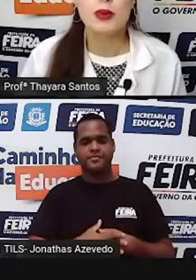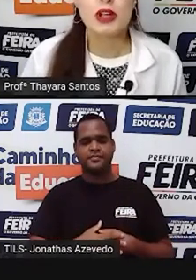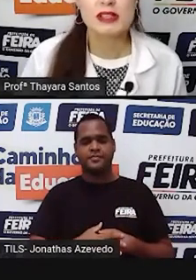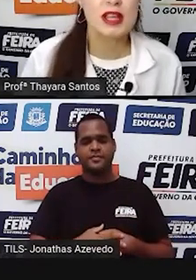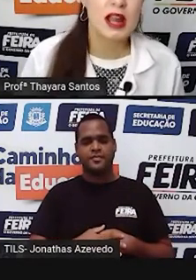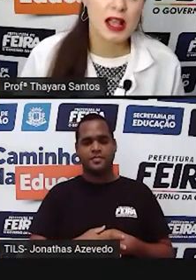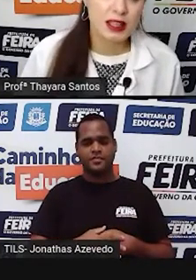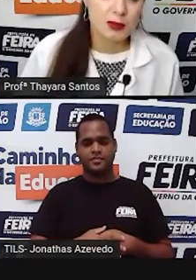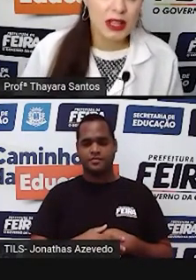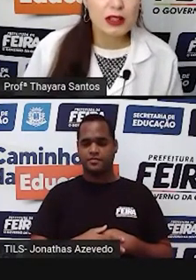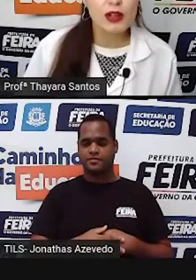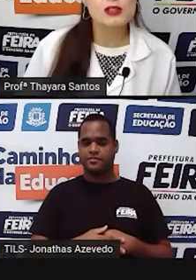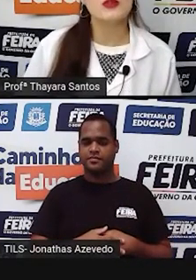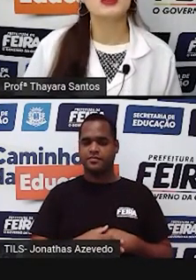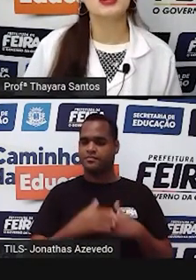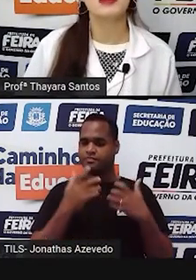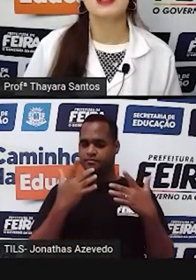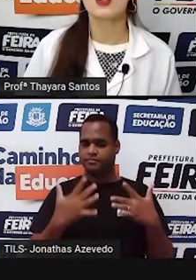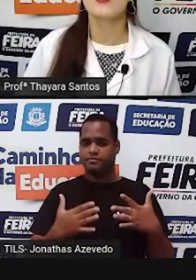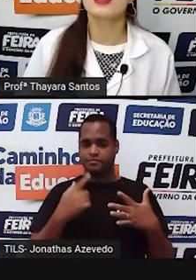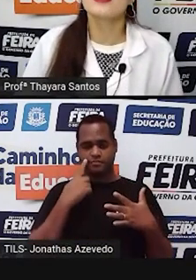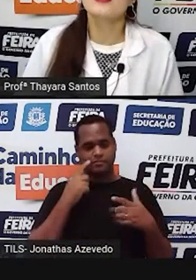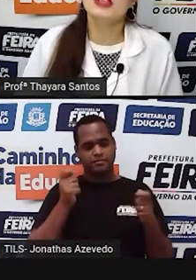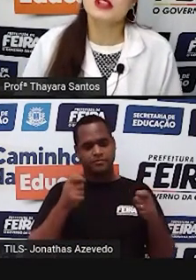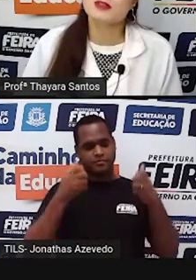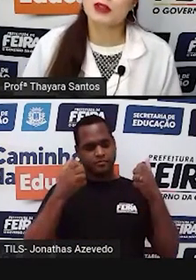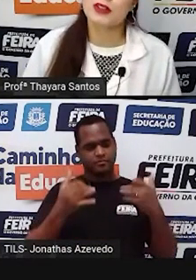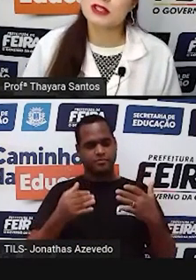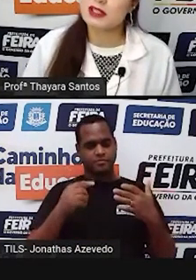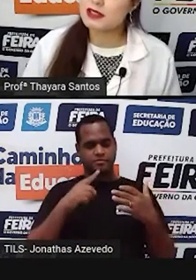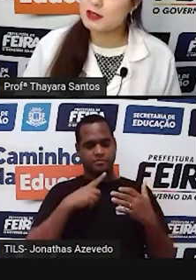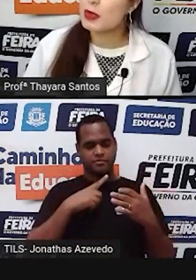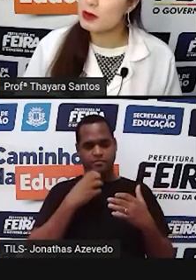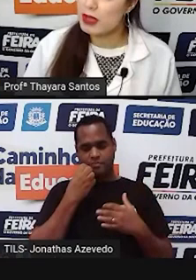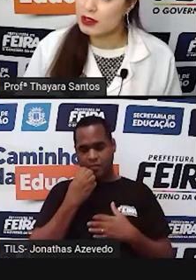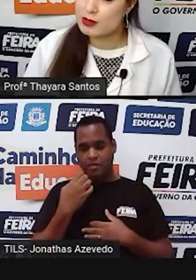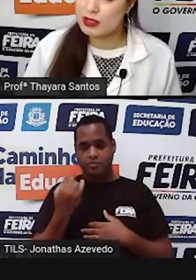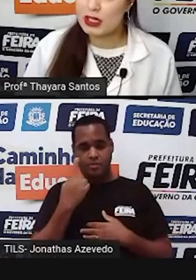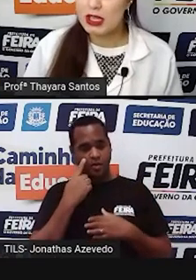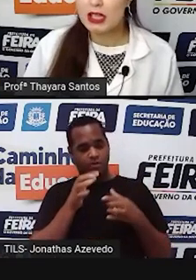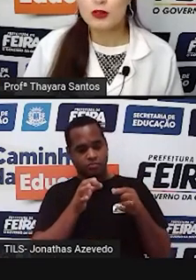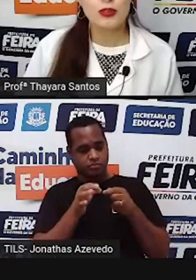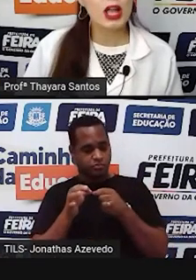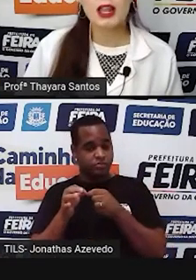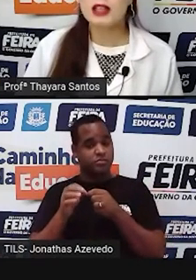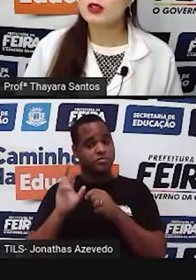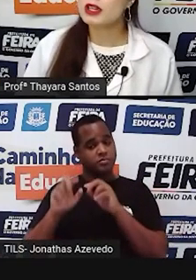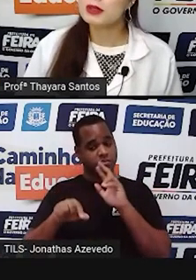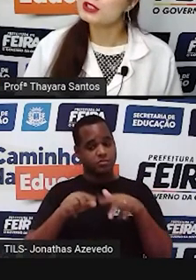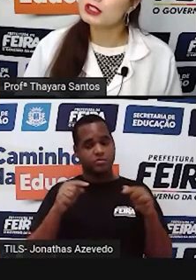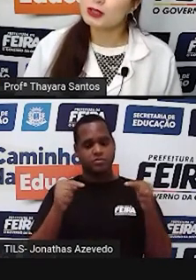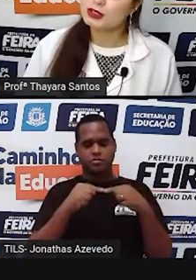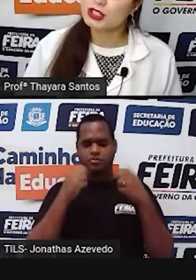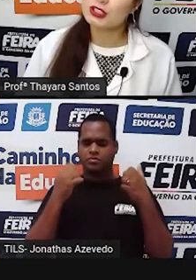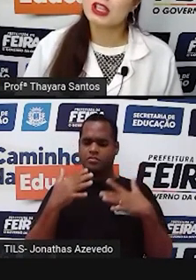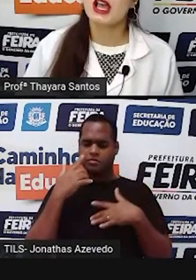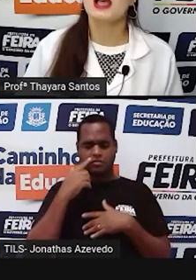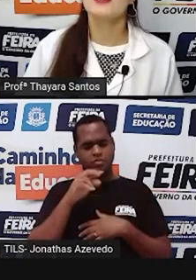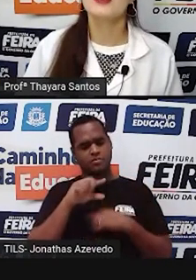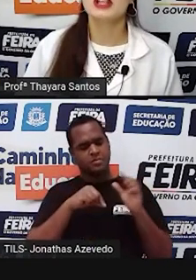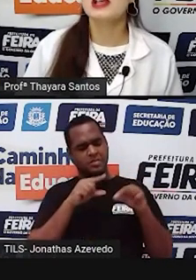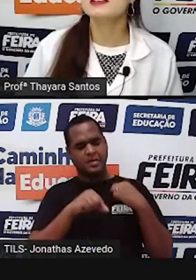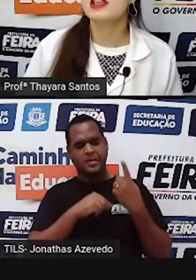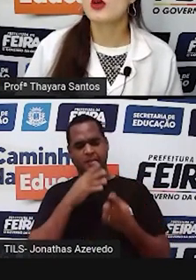E por que será que Mendel resolveu trabalhar com ervilhas para fazer esses experimentos? Não foi aleatoriamente, não, gente.